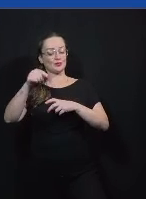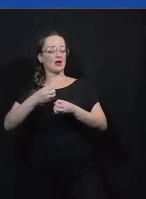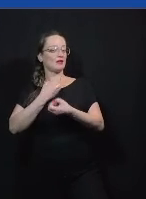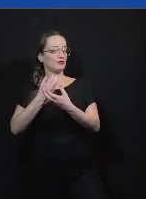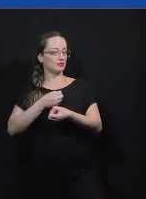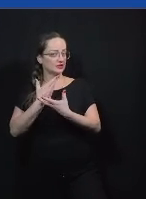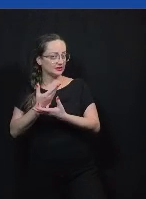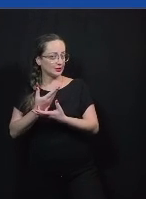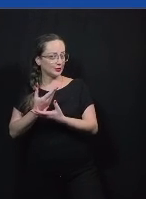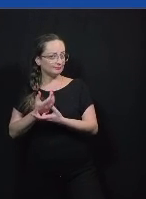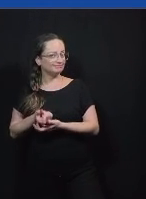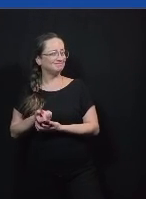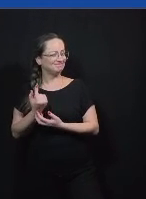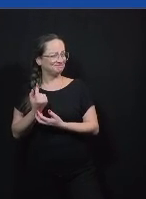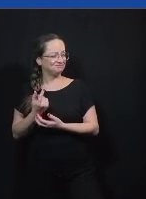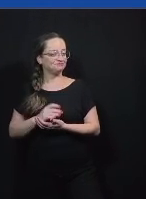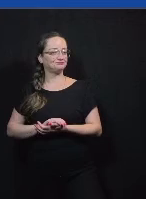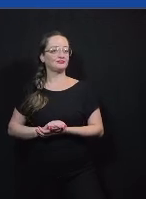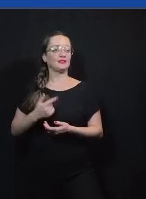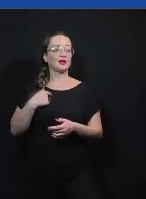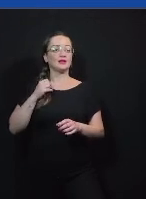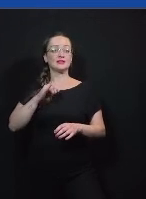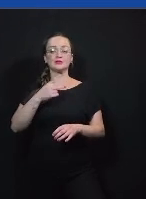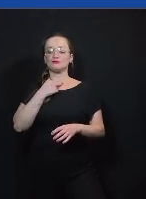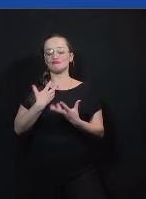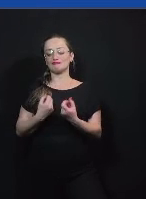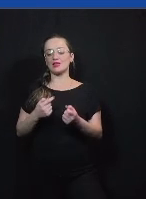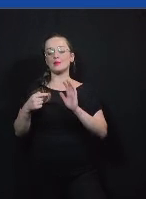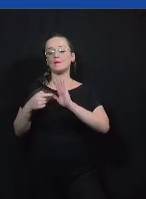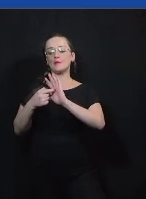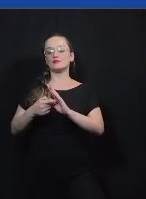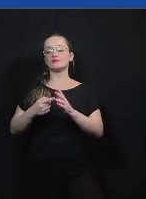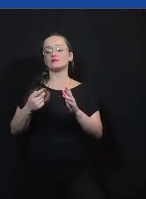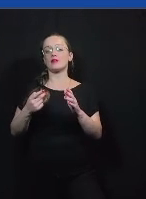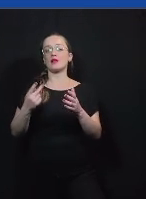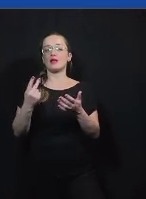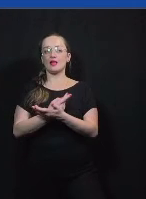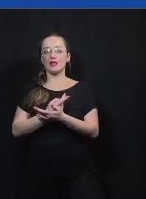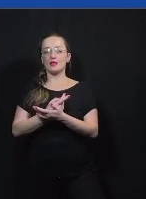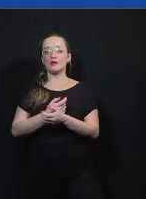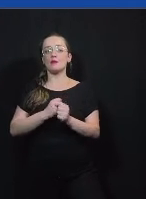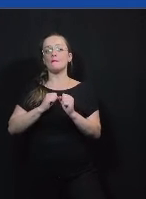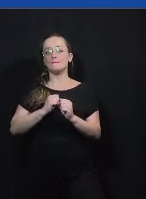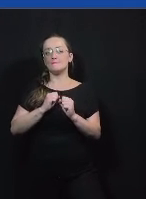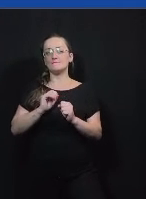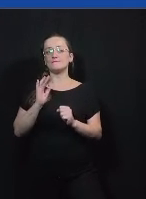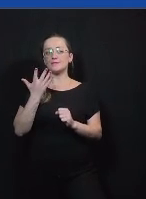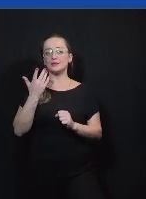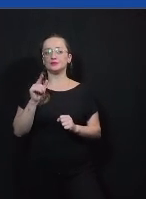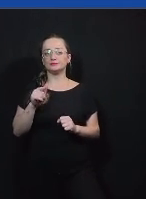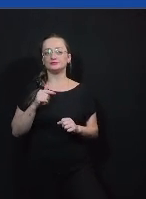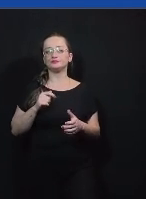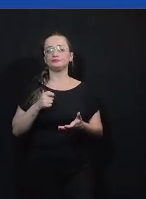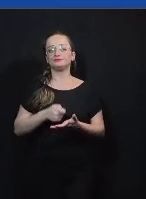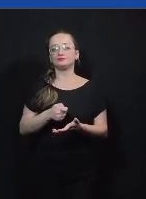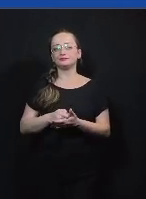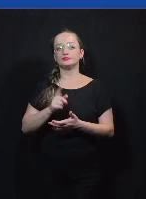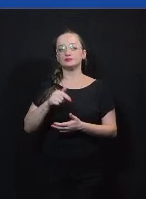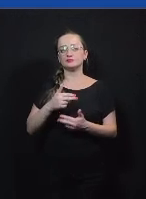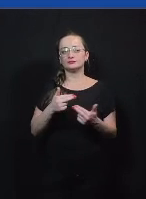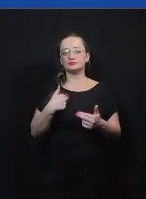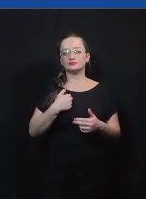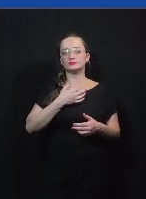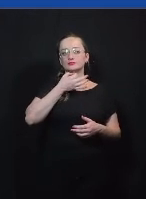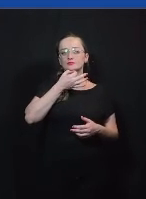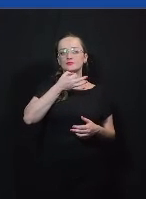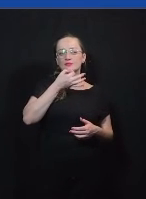apontar erros apontar falhas tem uma chance menor dela ser fidedigna porque se você está afirmando algo que você acha tem